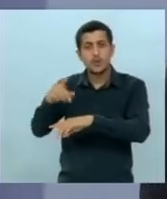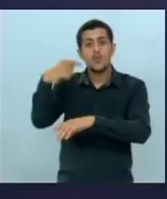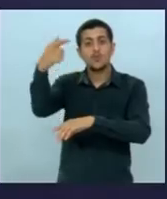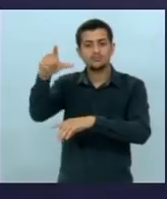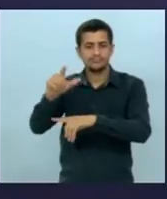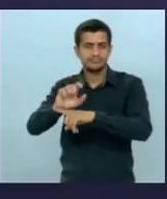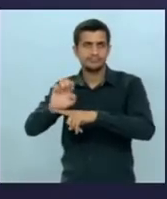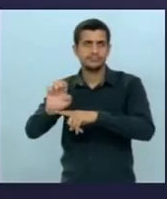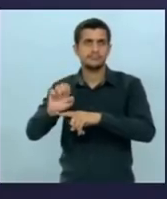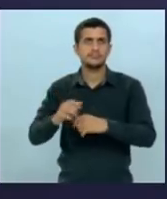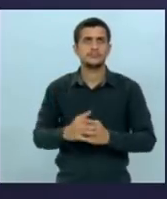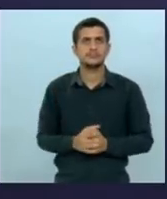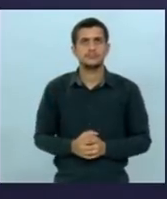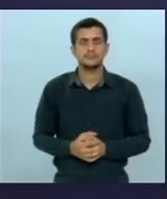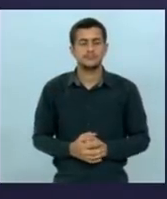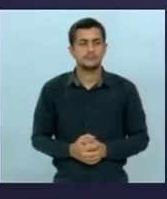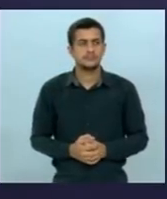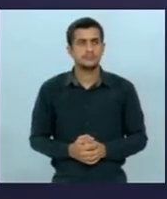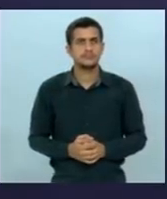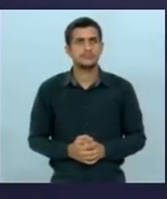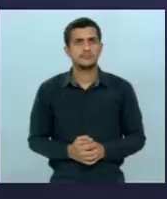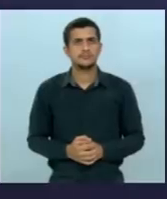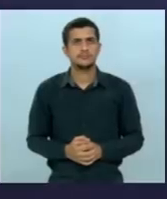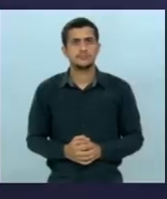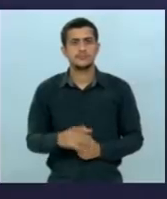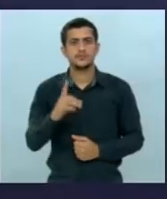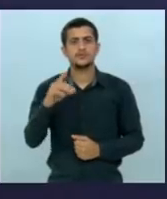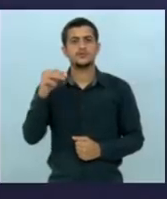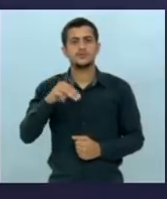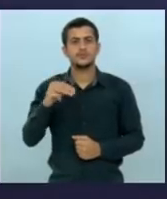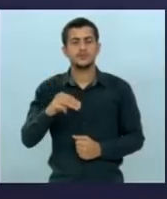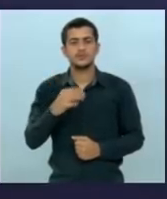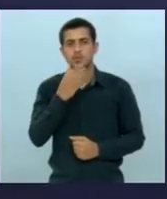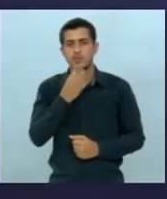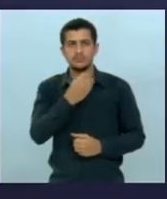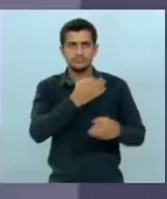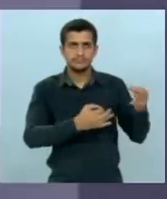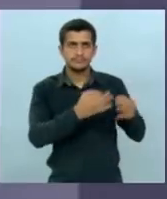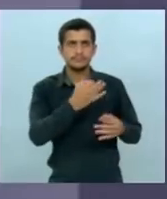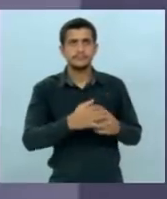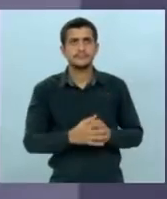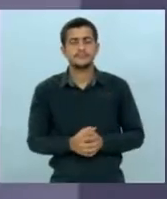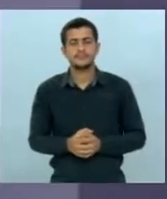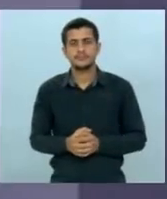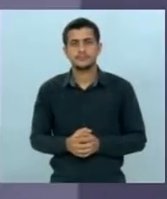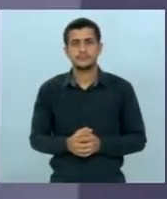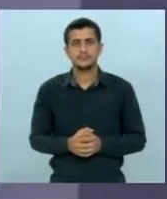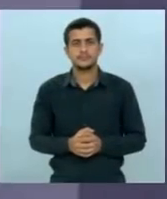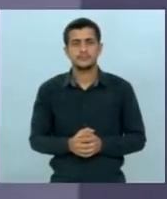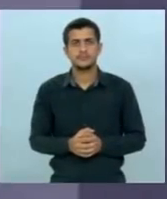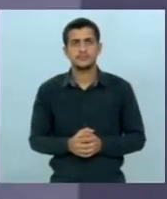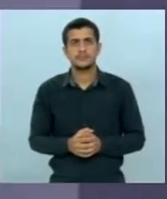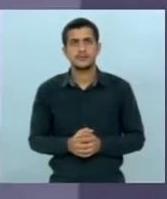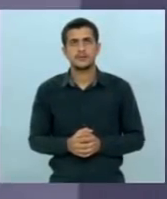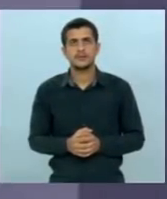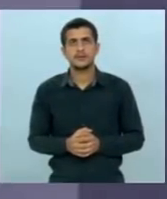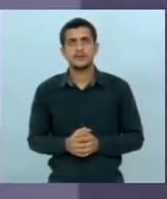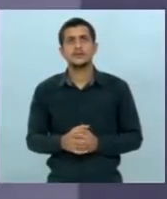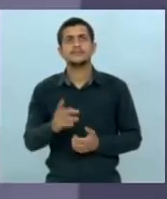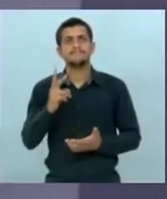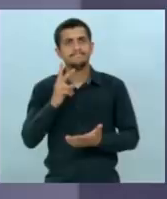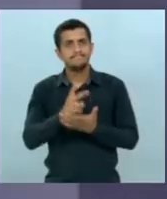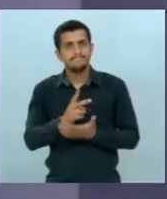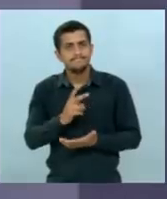estados é hora da nossa réplica um minuto para o candidato juízo de Lom a partir de agora é a mesma mesma resposta de